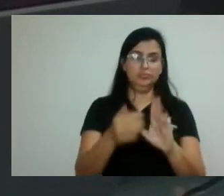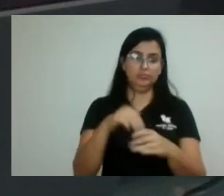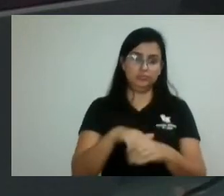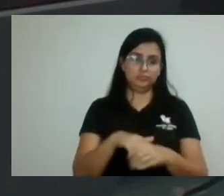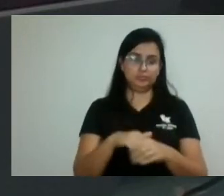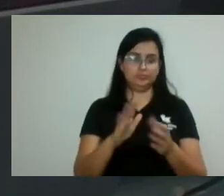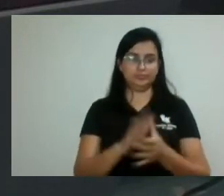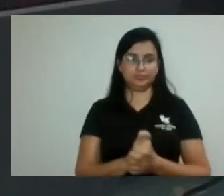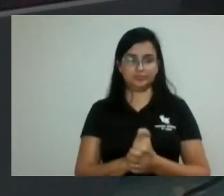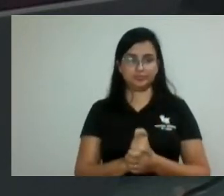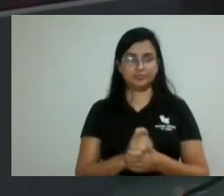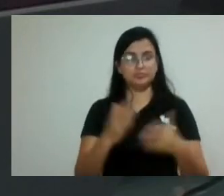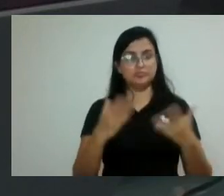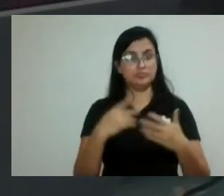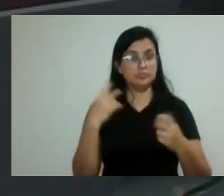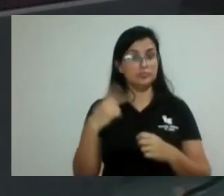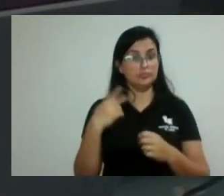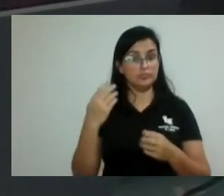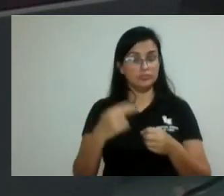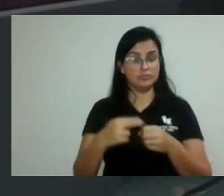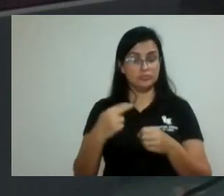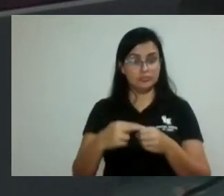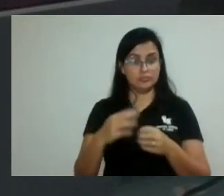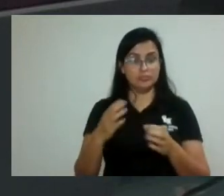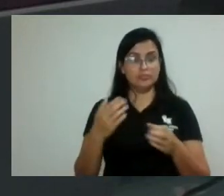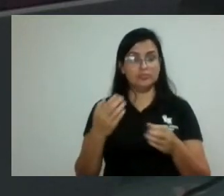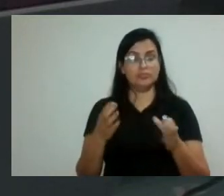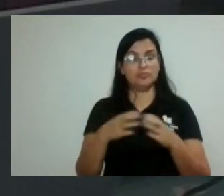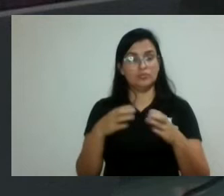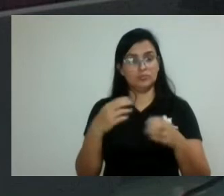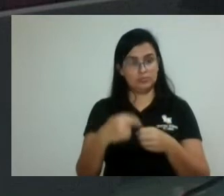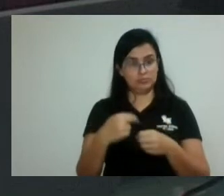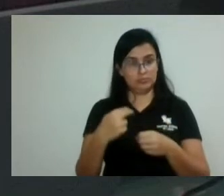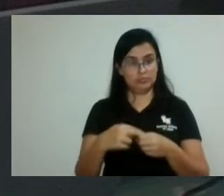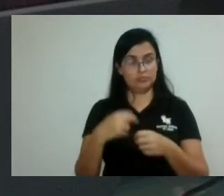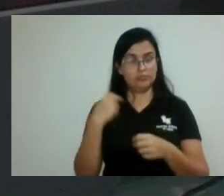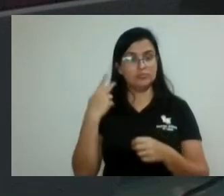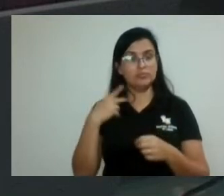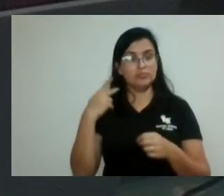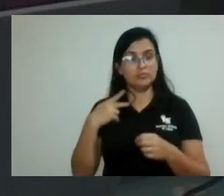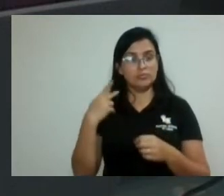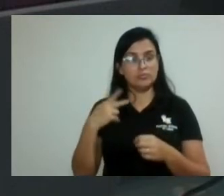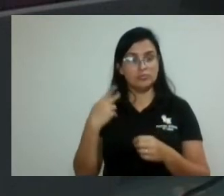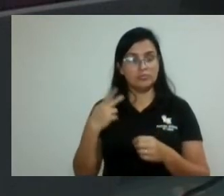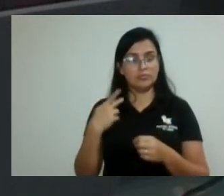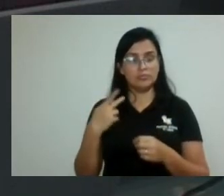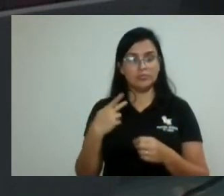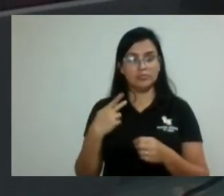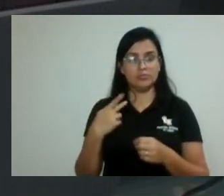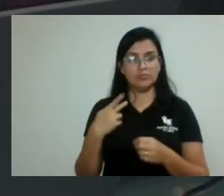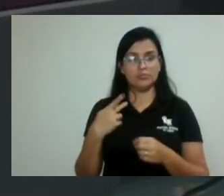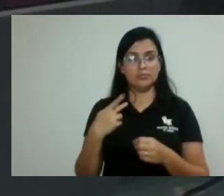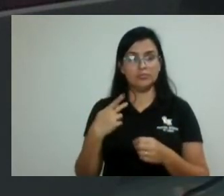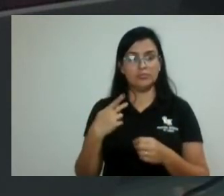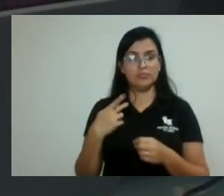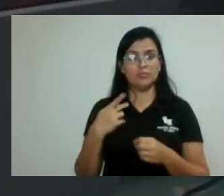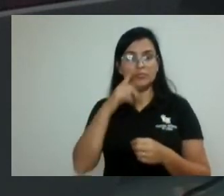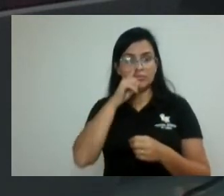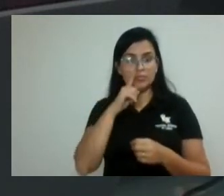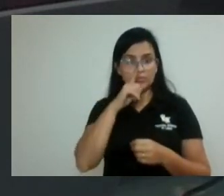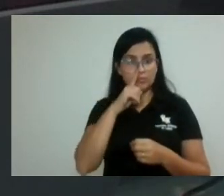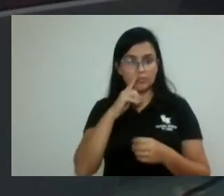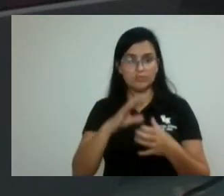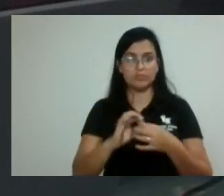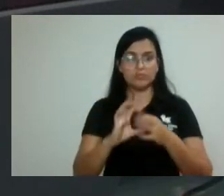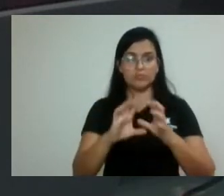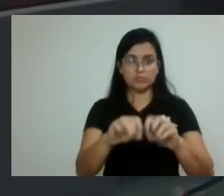comissão de urbanismo, transporte, trans, meio ambiente e acessibilidade, vereador, é, Inzirio José Márcio Garotinho, libera para o plenário, onde manifestará seu